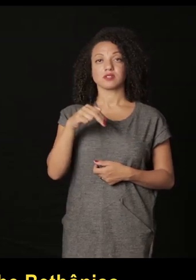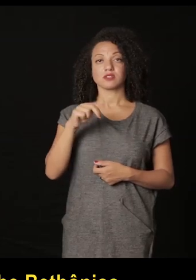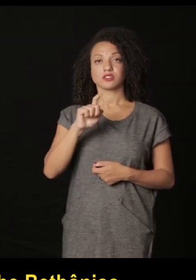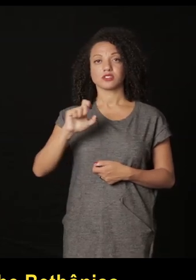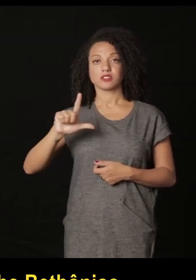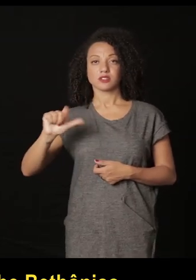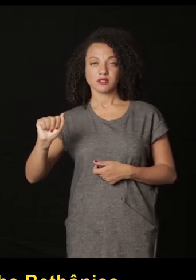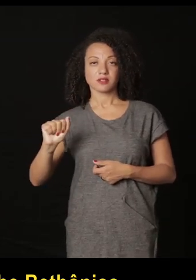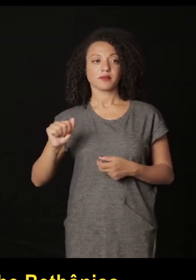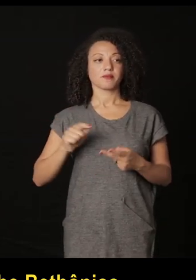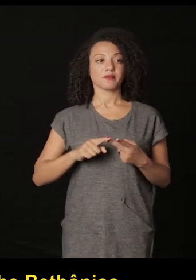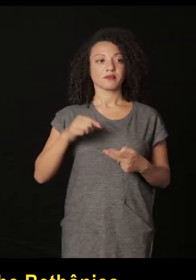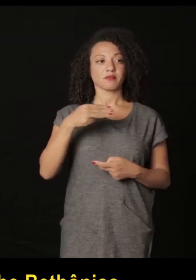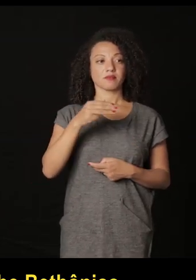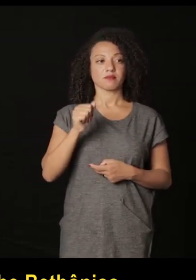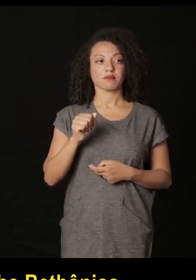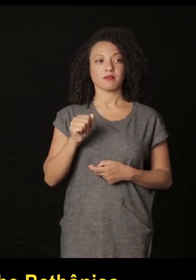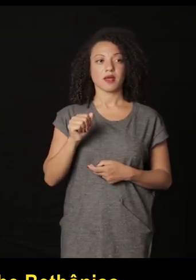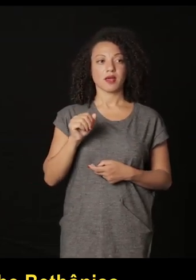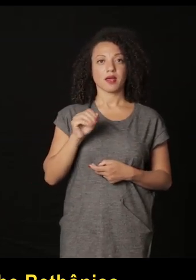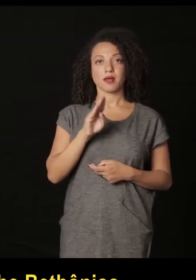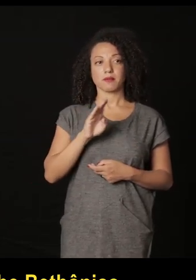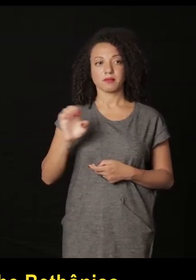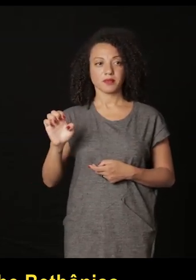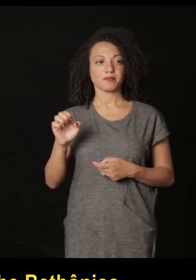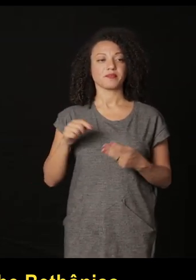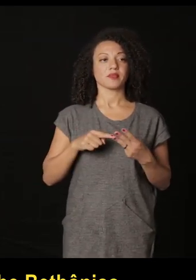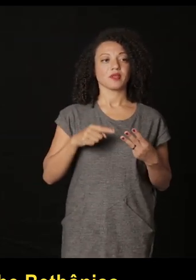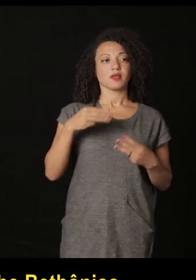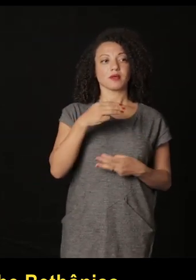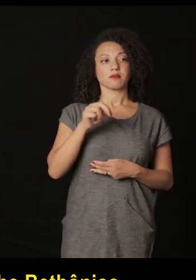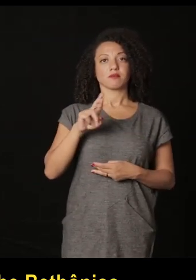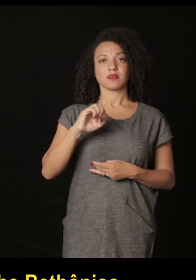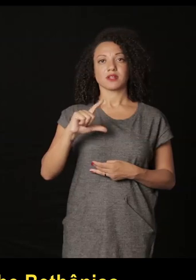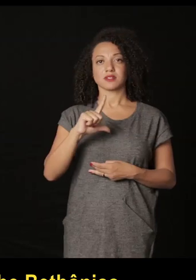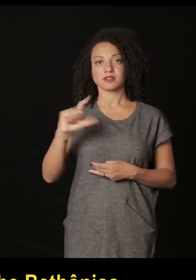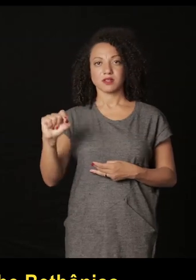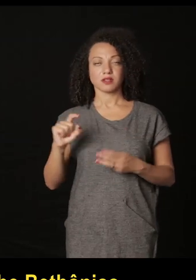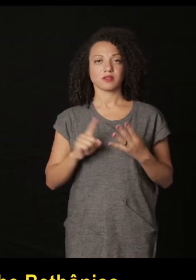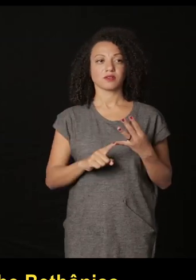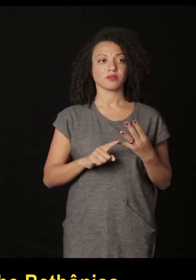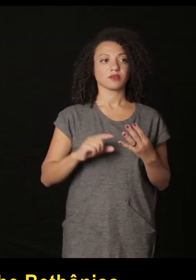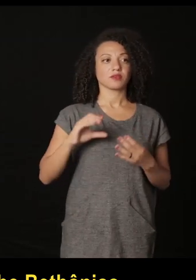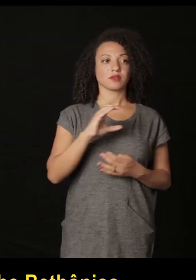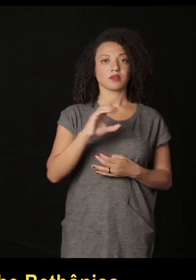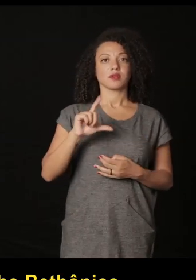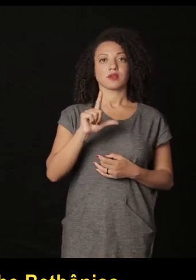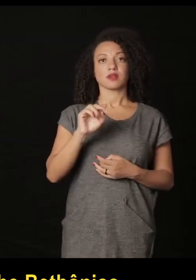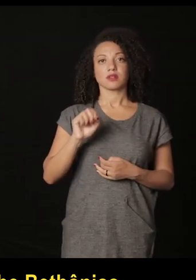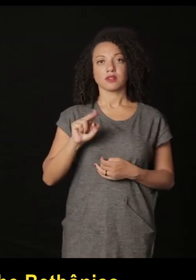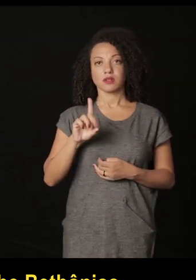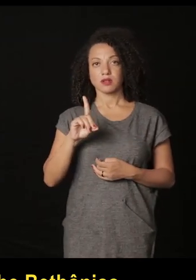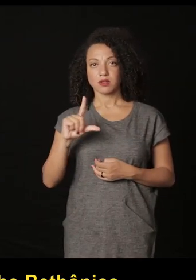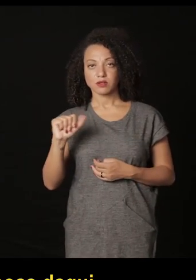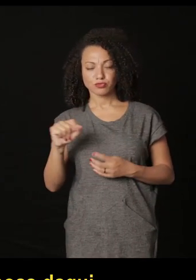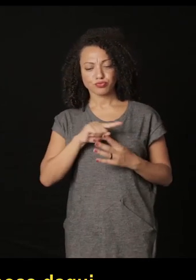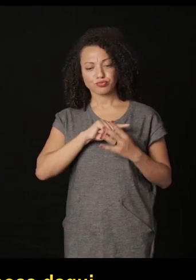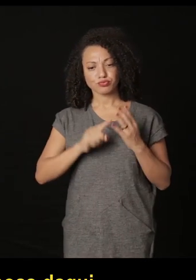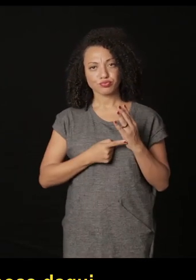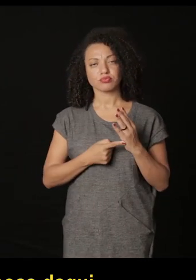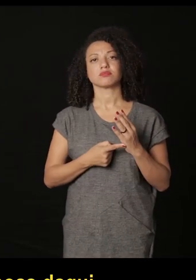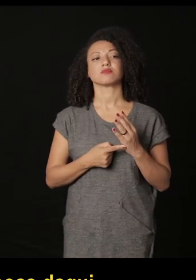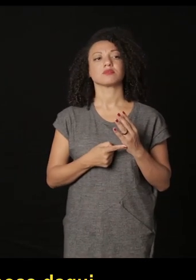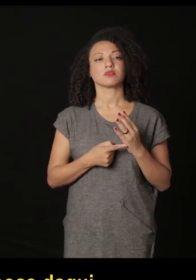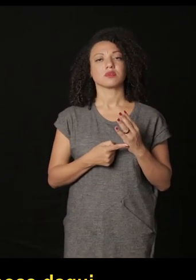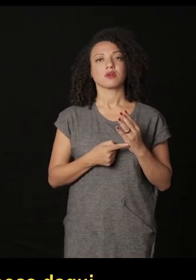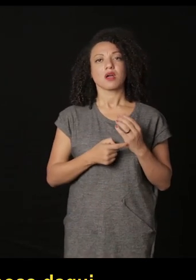Rosánchez Larrena e Mavi Betónico e Marcelo Brodsky e Claudian Duchar com